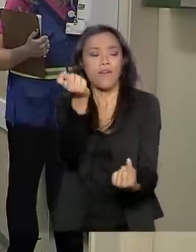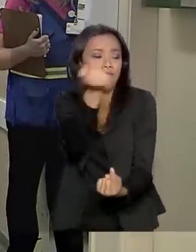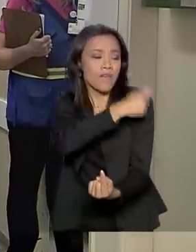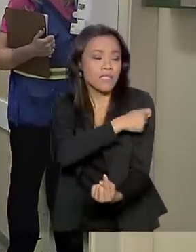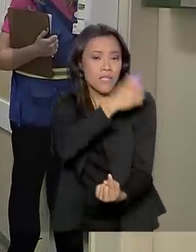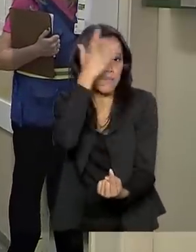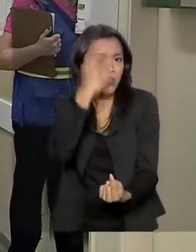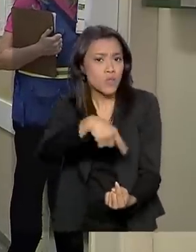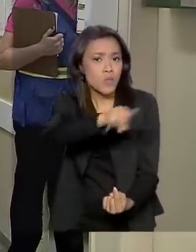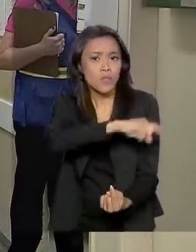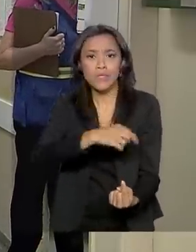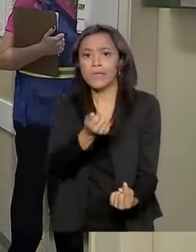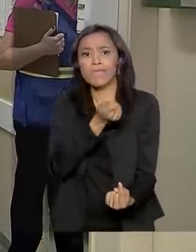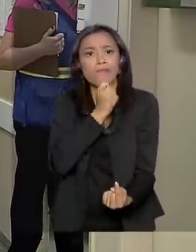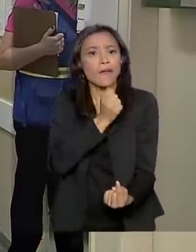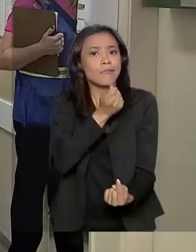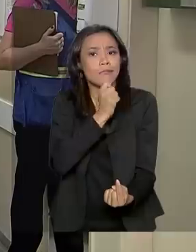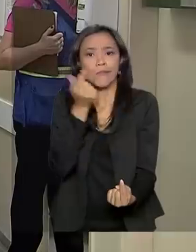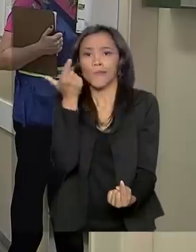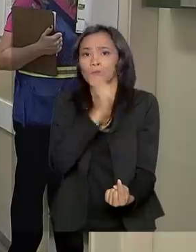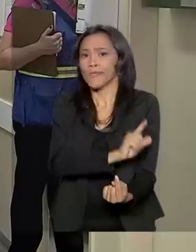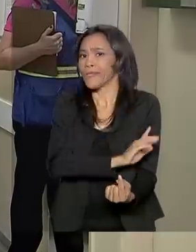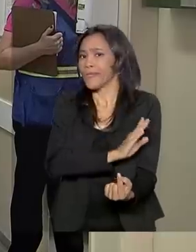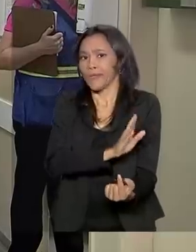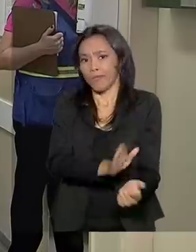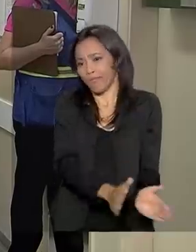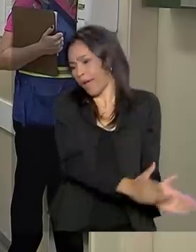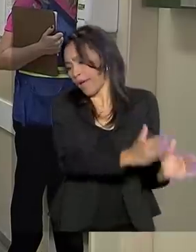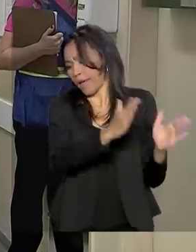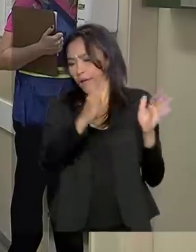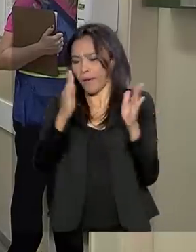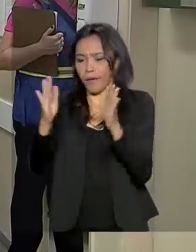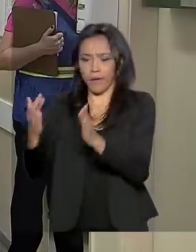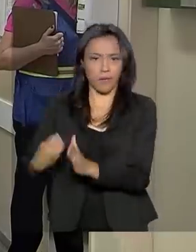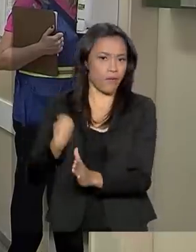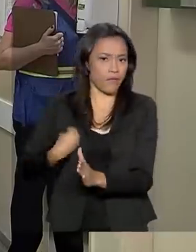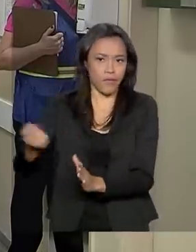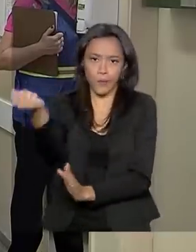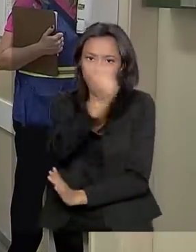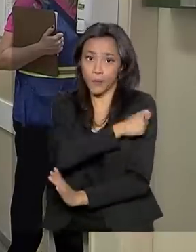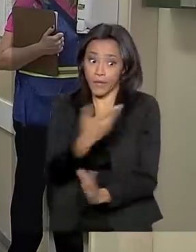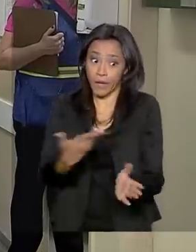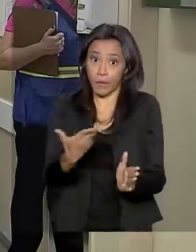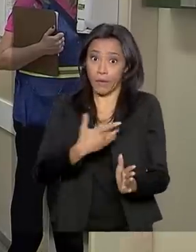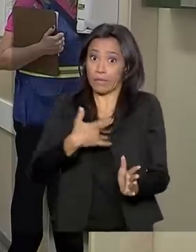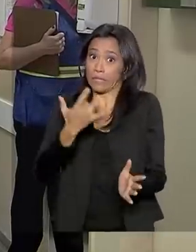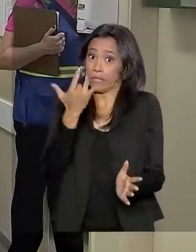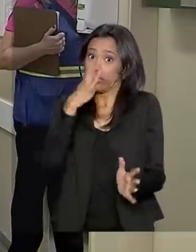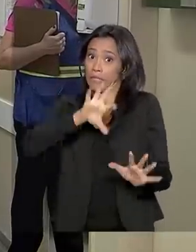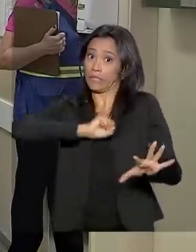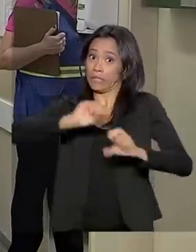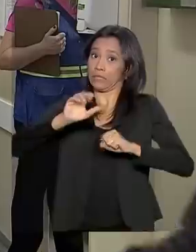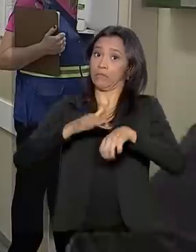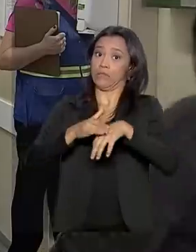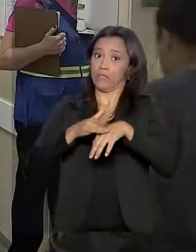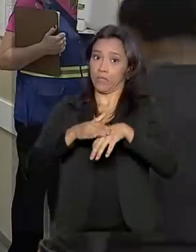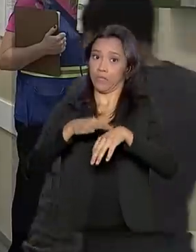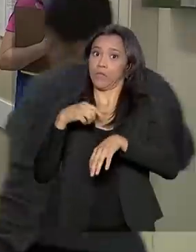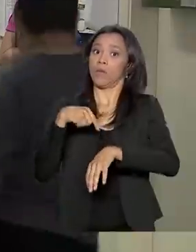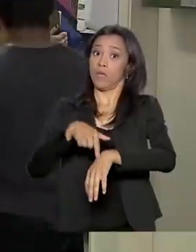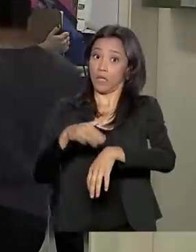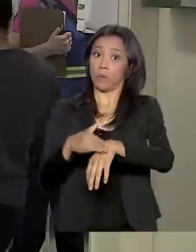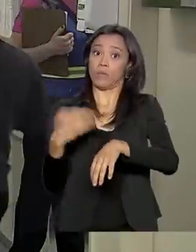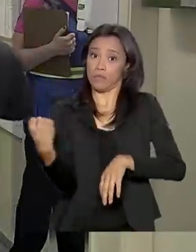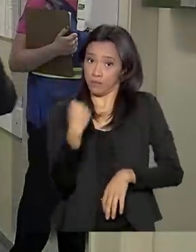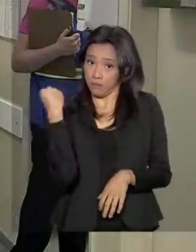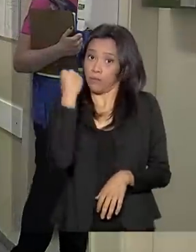não conseguiram tomar a vacina ao longo da vida e agora estão expostas ao vírus. Lembrando que o sarampo é uma doença grave que